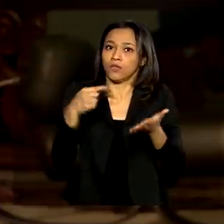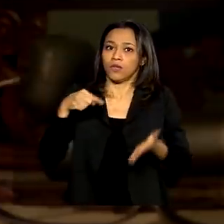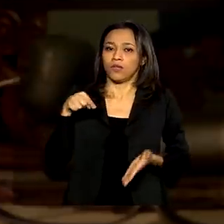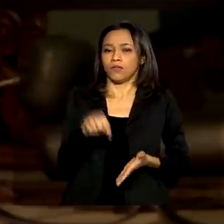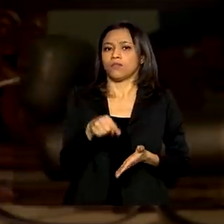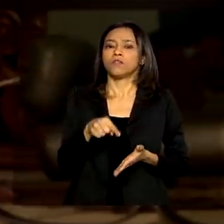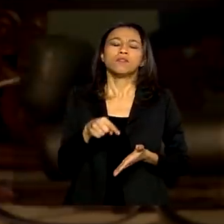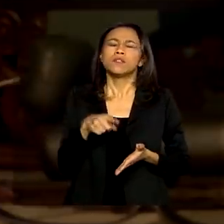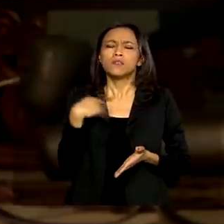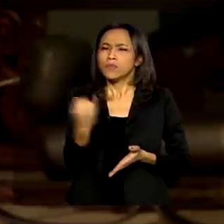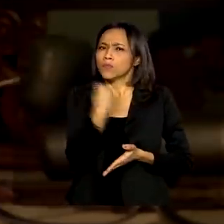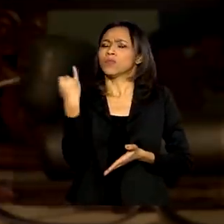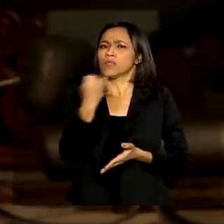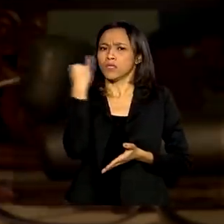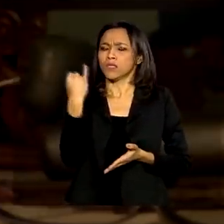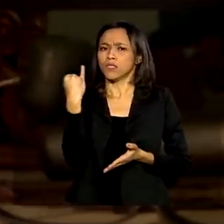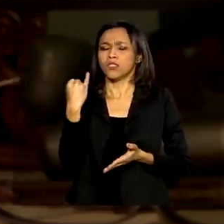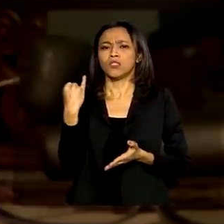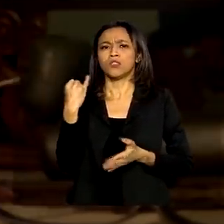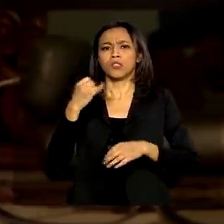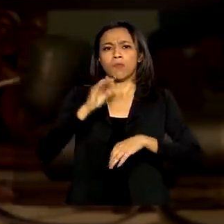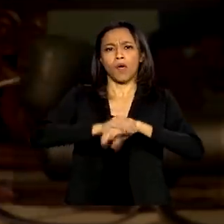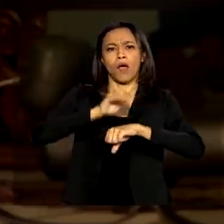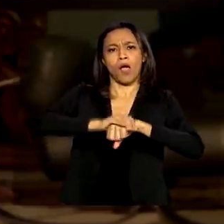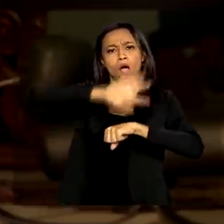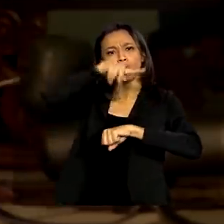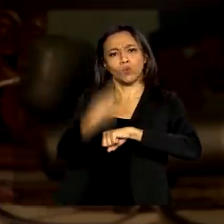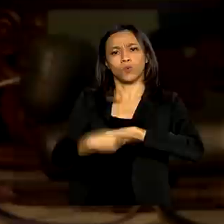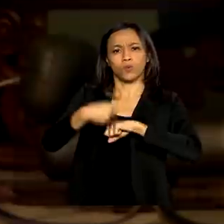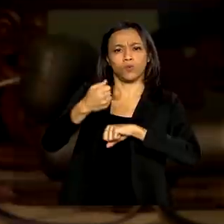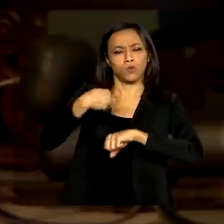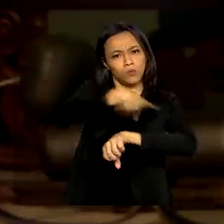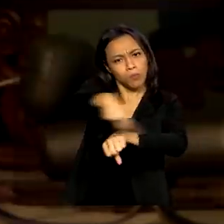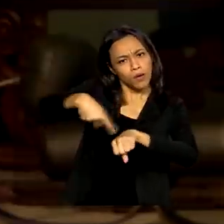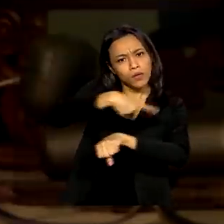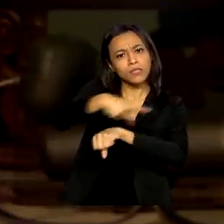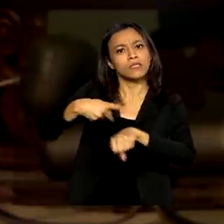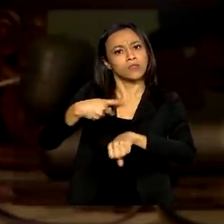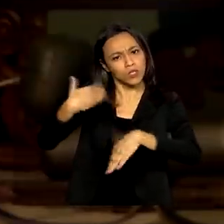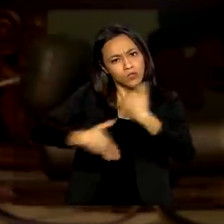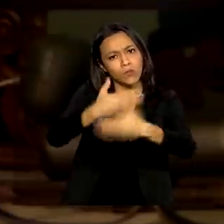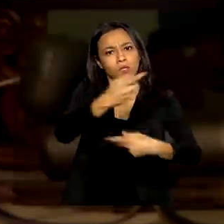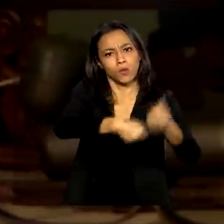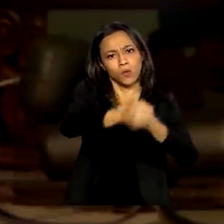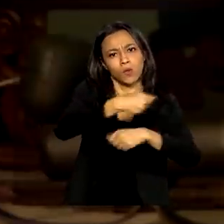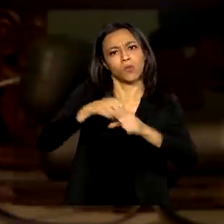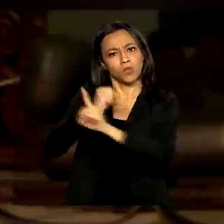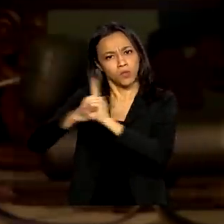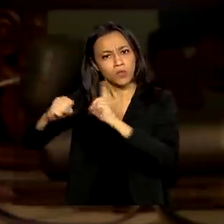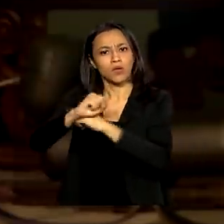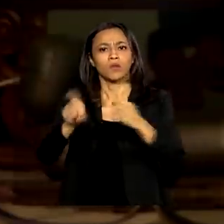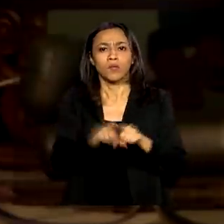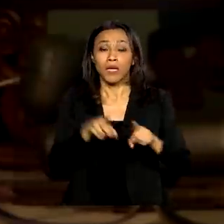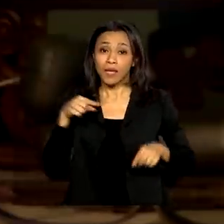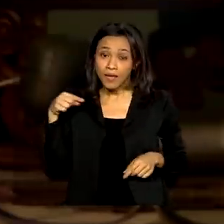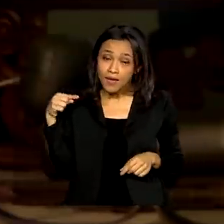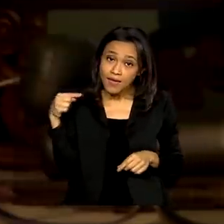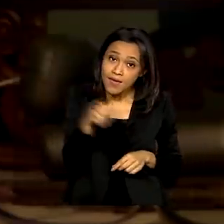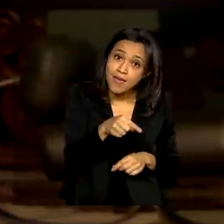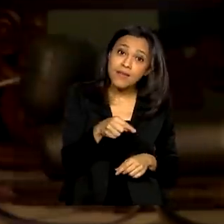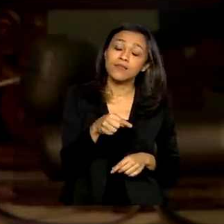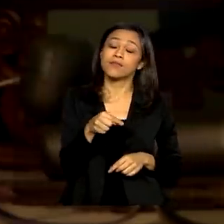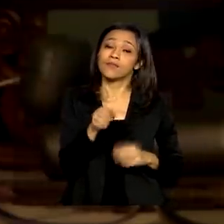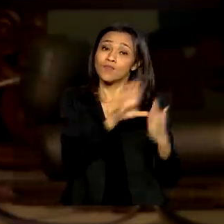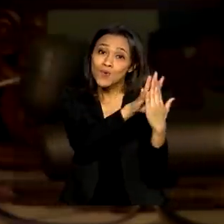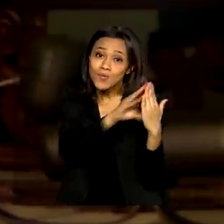levantadas. Isso é importante para a soberania do país, é importante para o desenvolvimento econômico, social. E esse exemplo, com o Centro